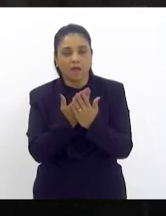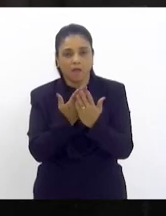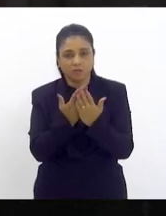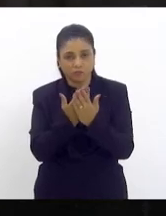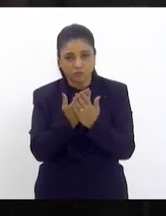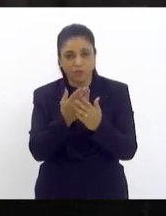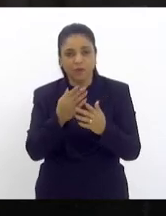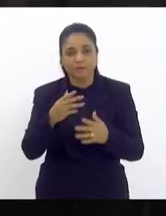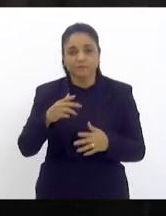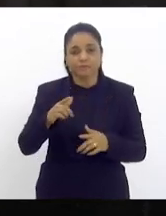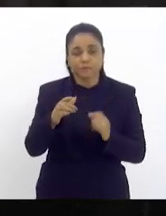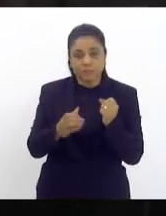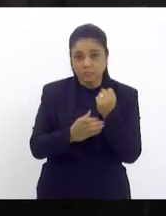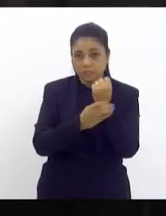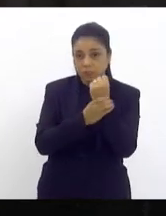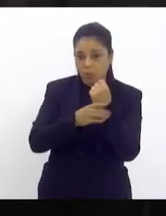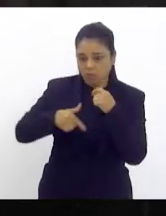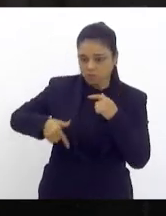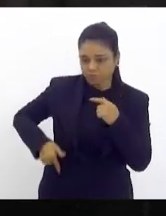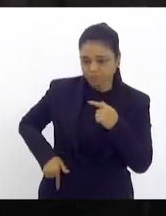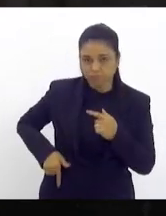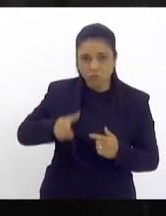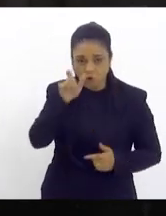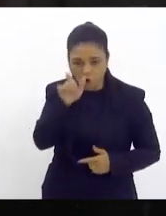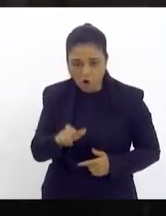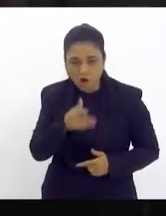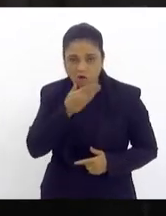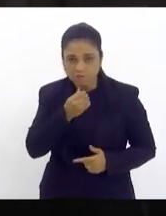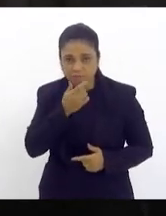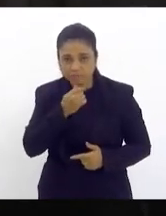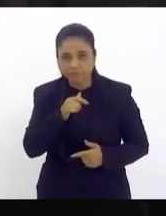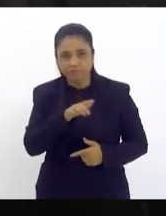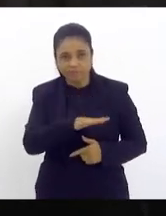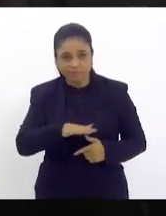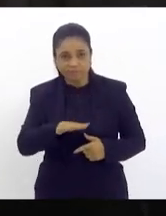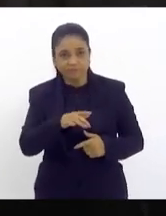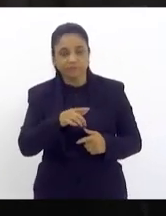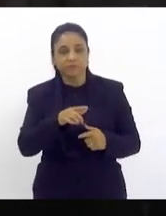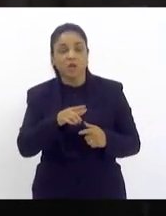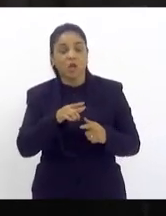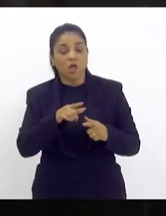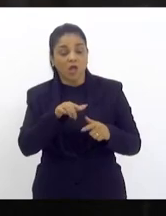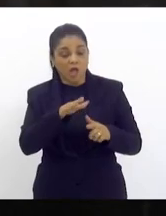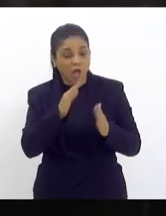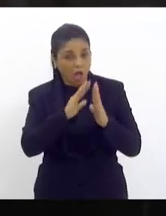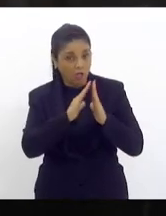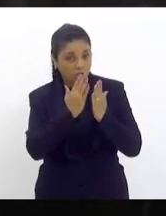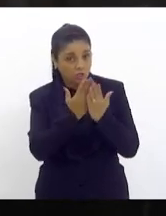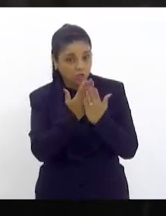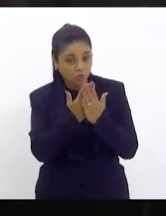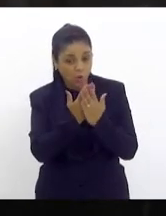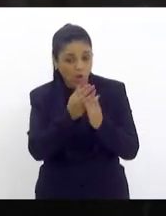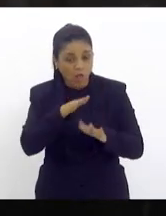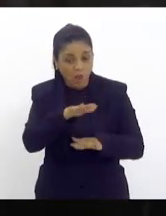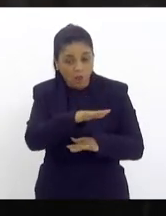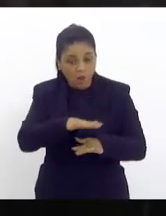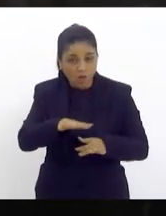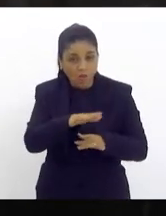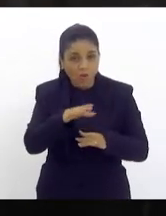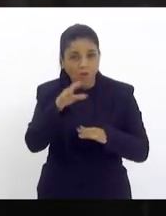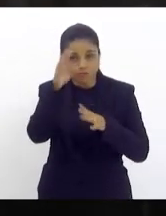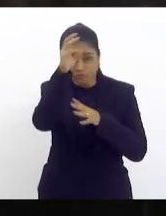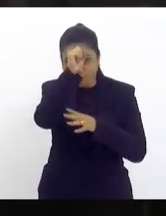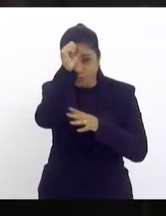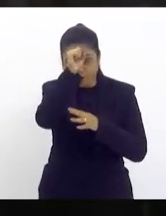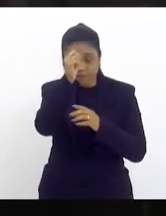você ainda cria mais uma despesa naquele espaço escola é o local da comunhão escola é o local do aprendizado escola é local da relação